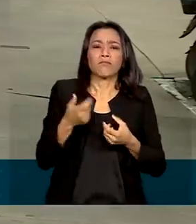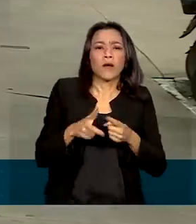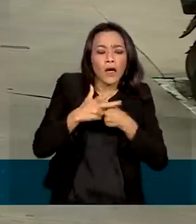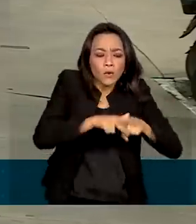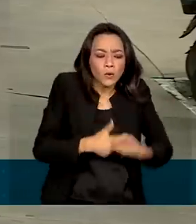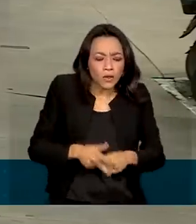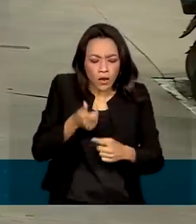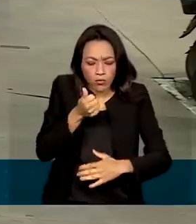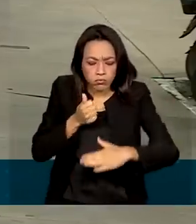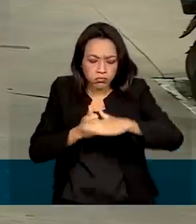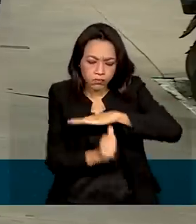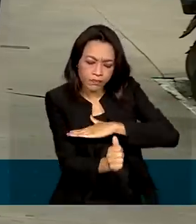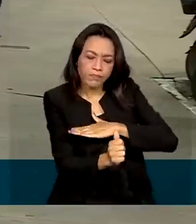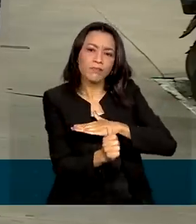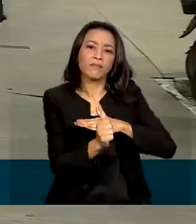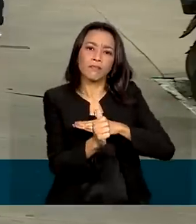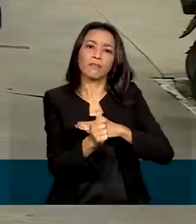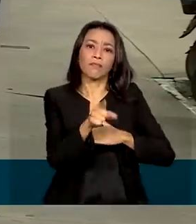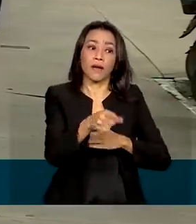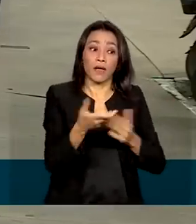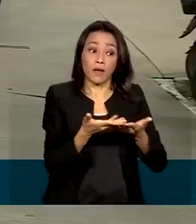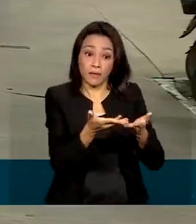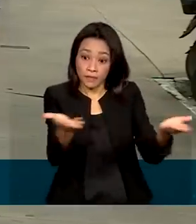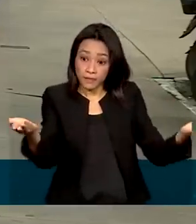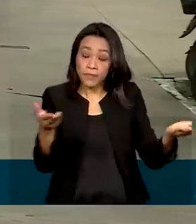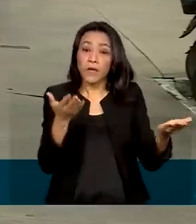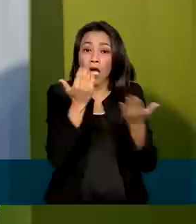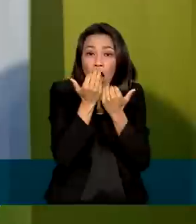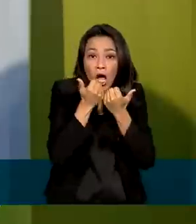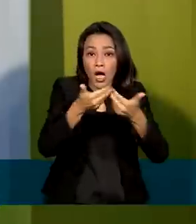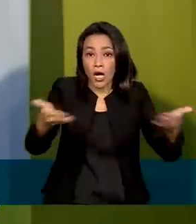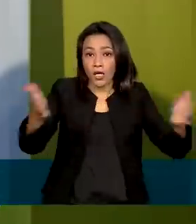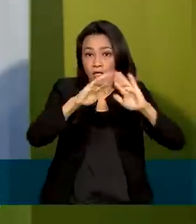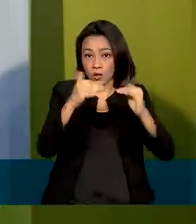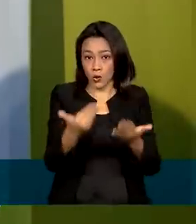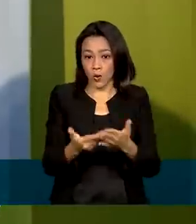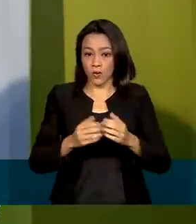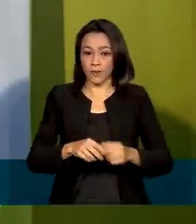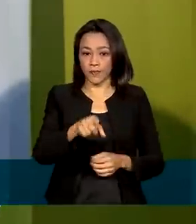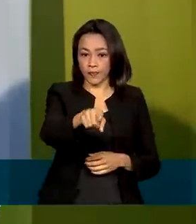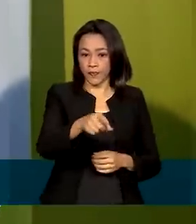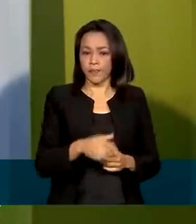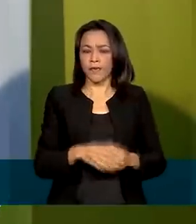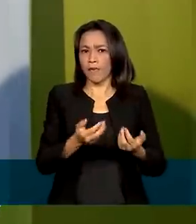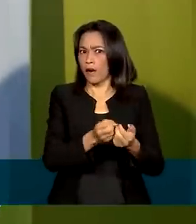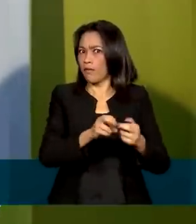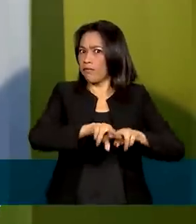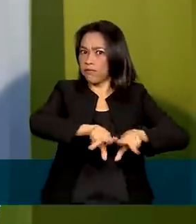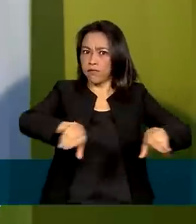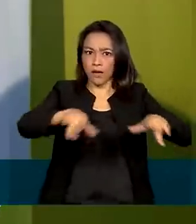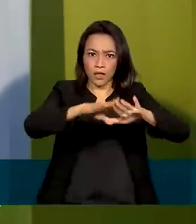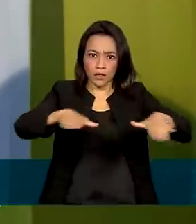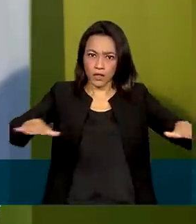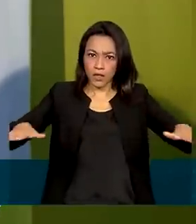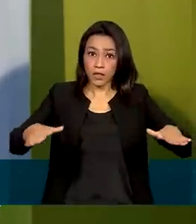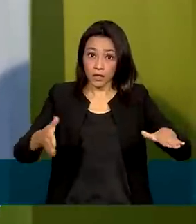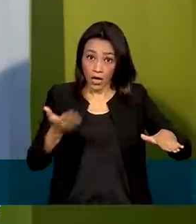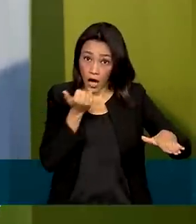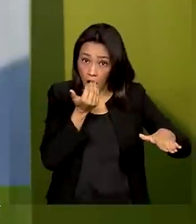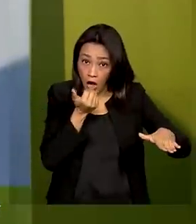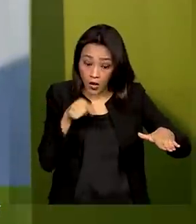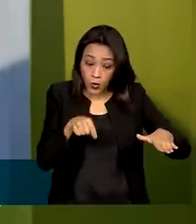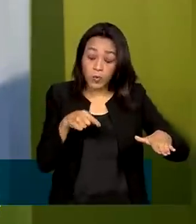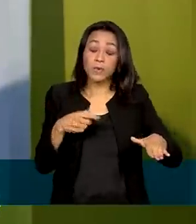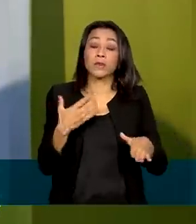reajustar o repasse de recursos para a merenda escolar. Para muitas crianças é a refeição mais